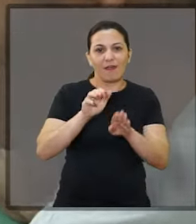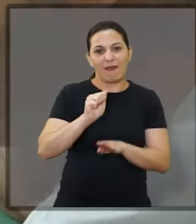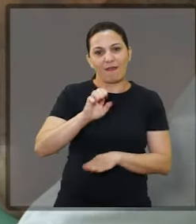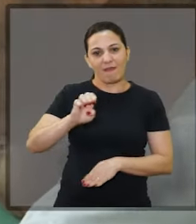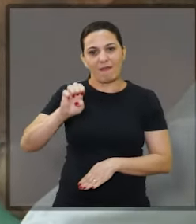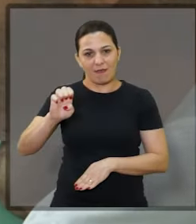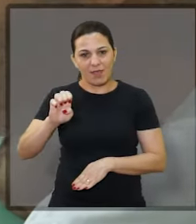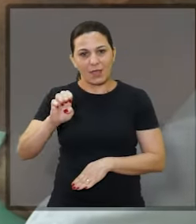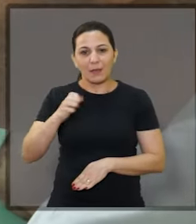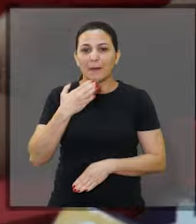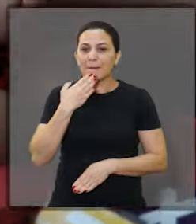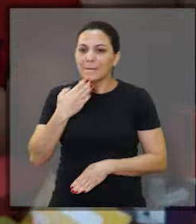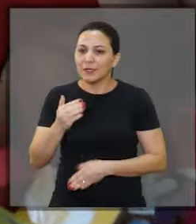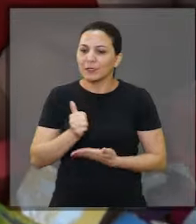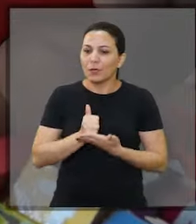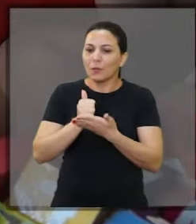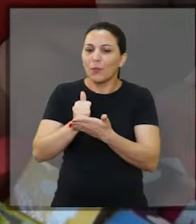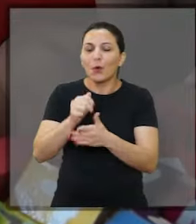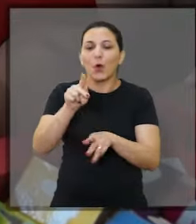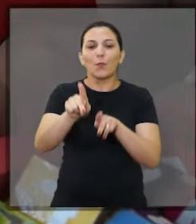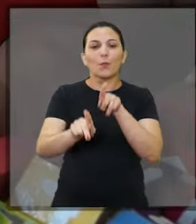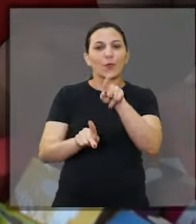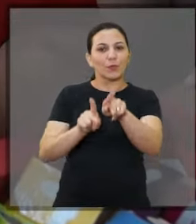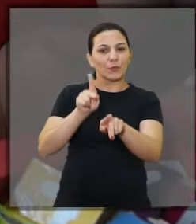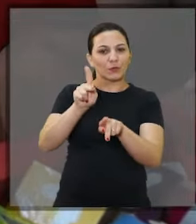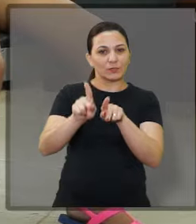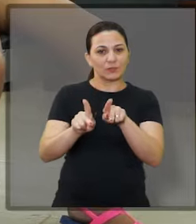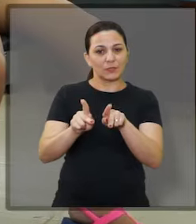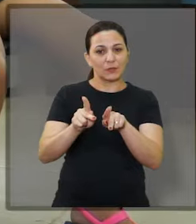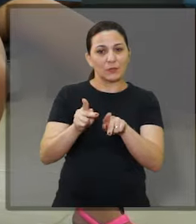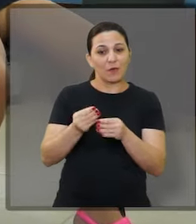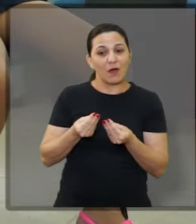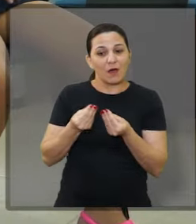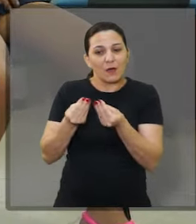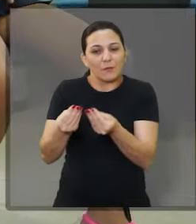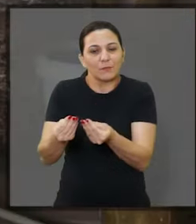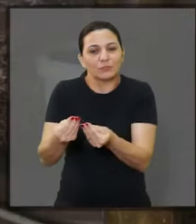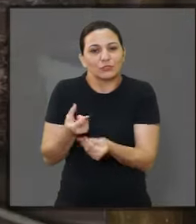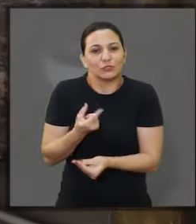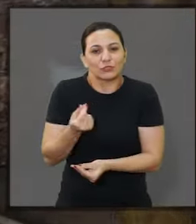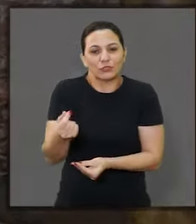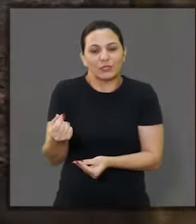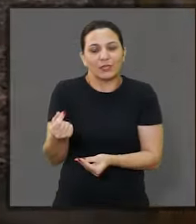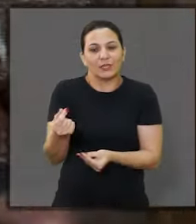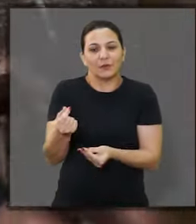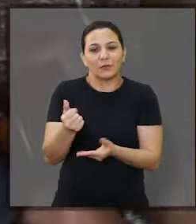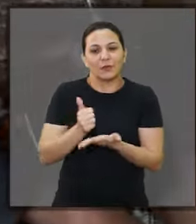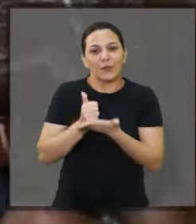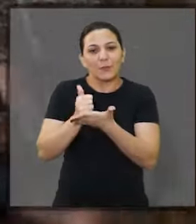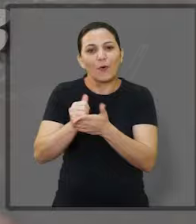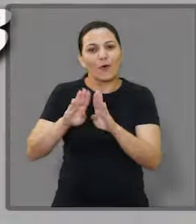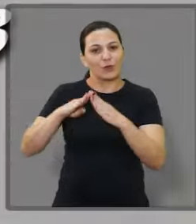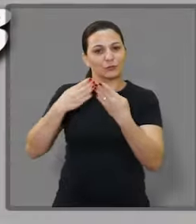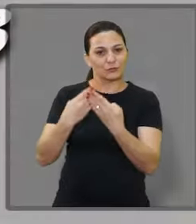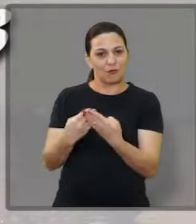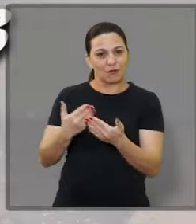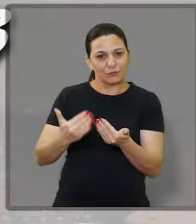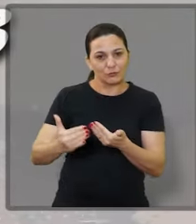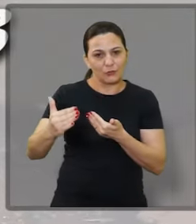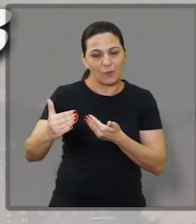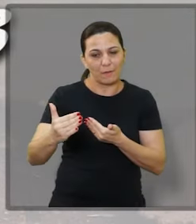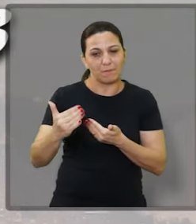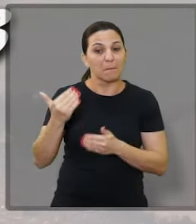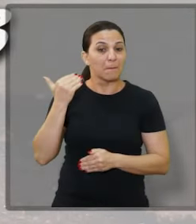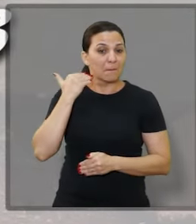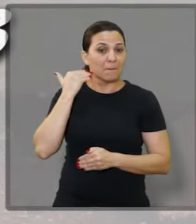pede a ajuda da população. Faça uma doação e entre nessa corrente de amor. Deposite